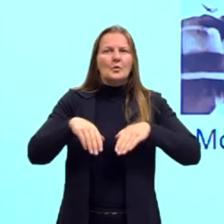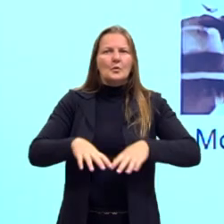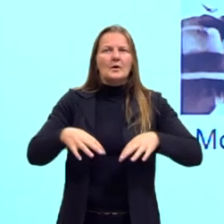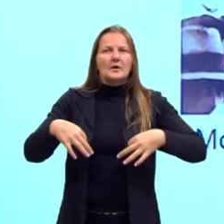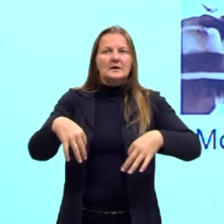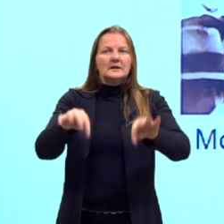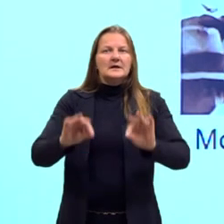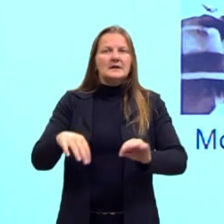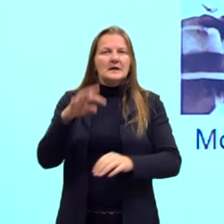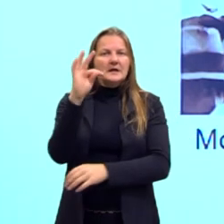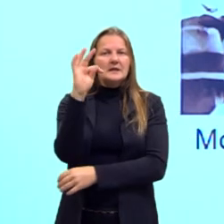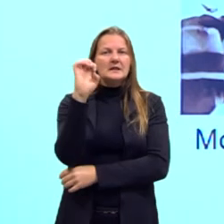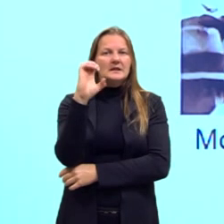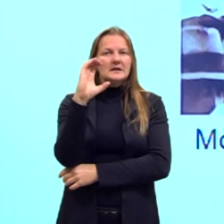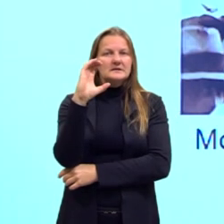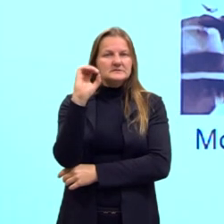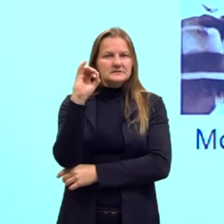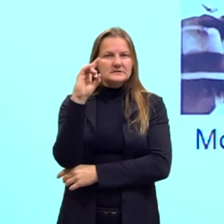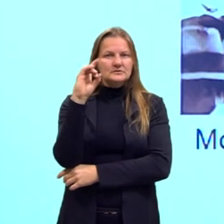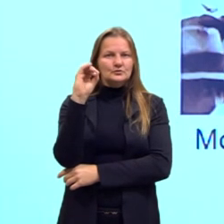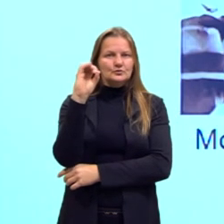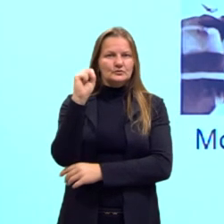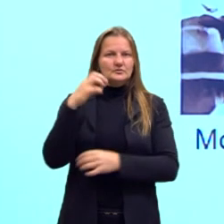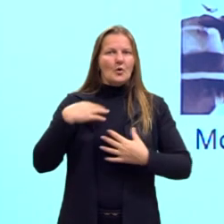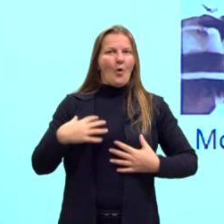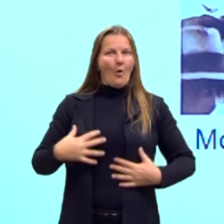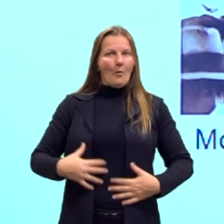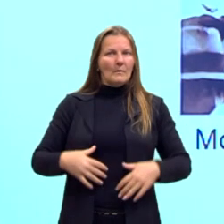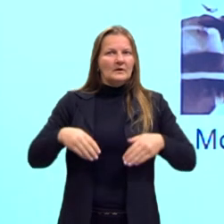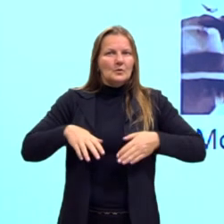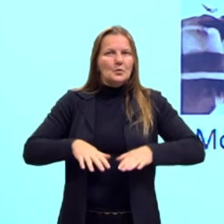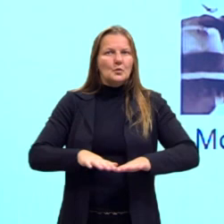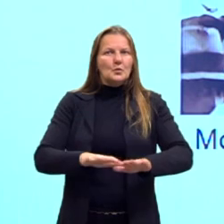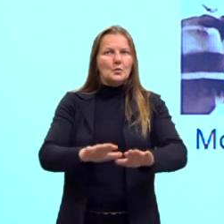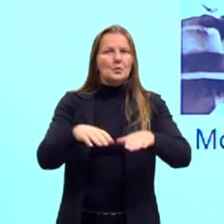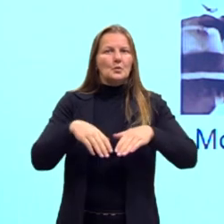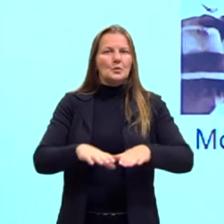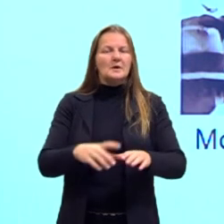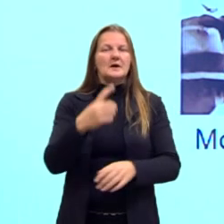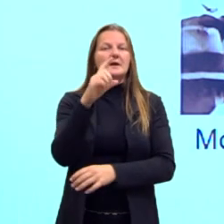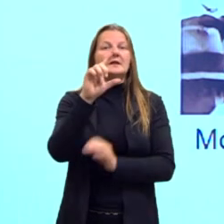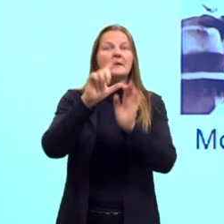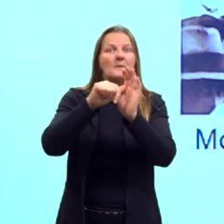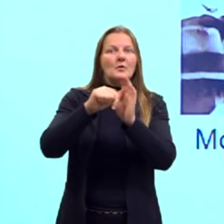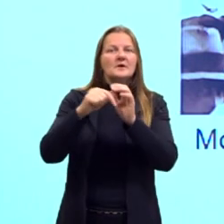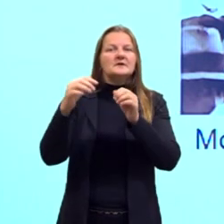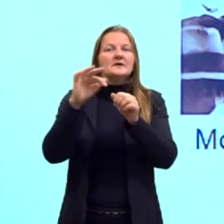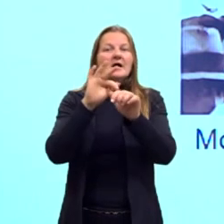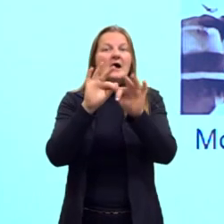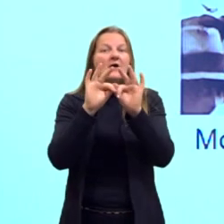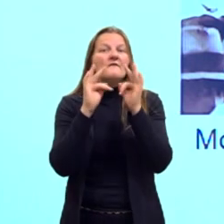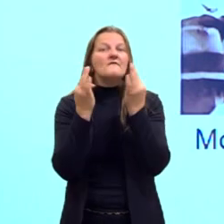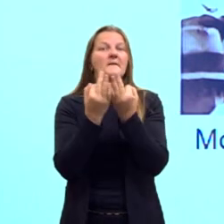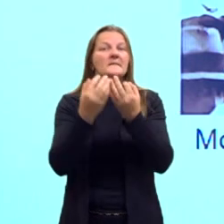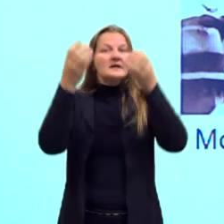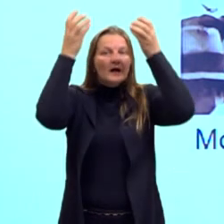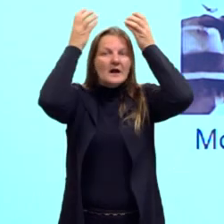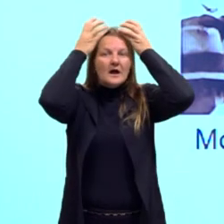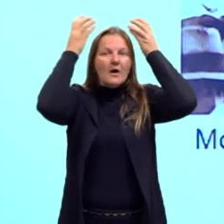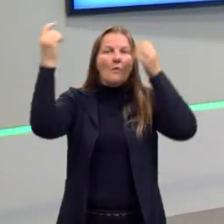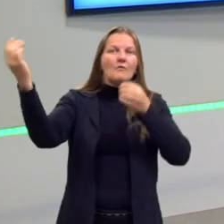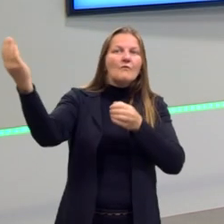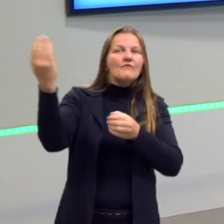coisas aí, alguns utensílios, é quando nós temos a chegada, 1808, da família real, e como a família real tá aqui, ela